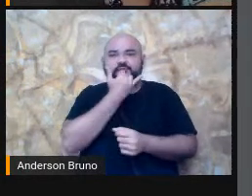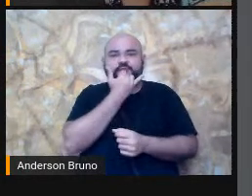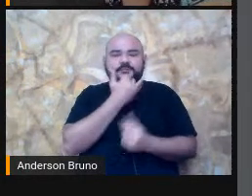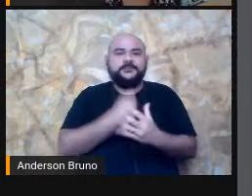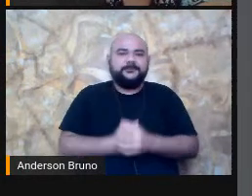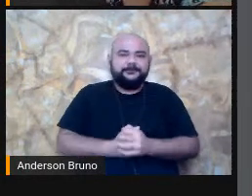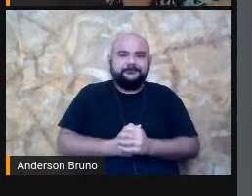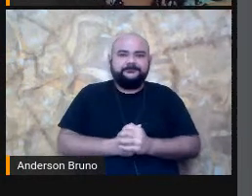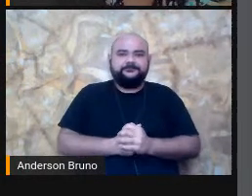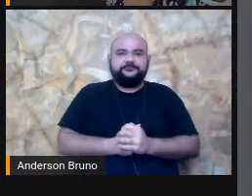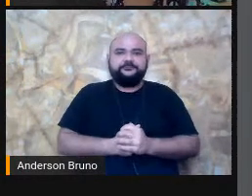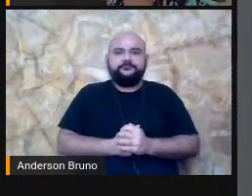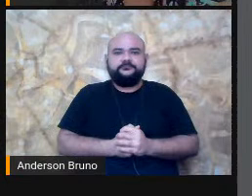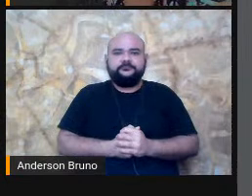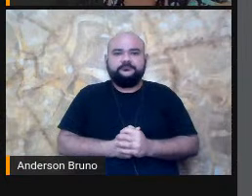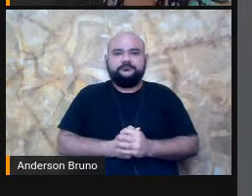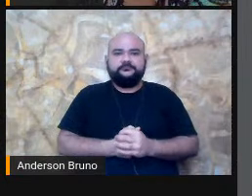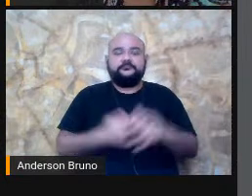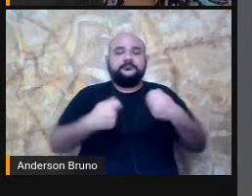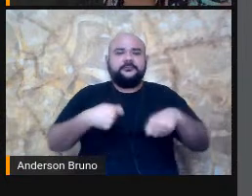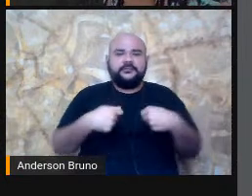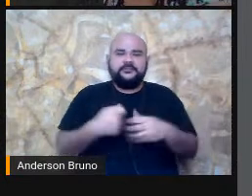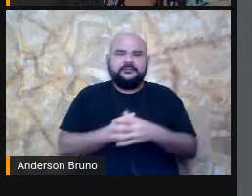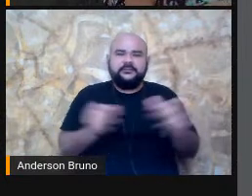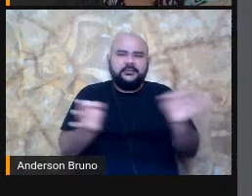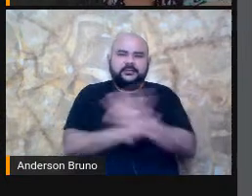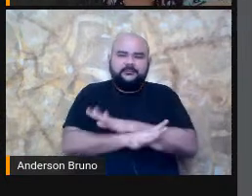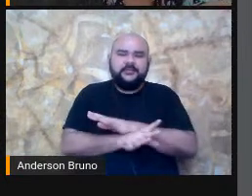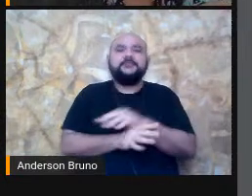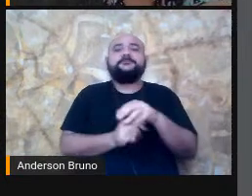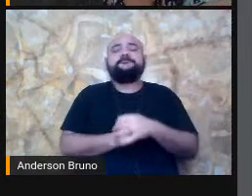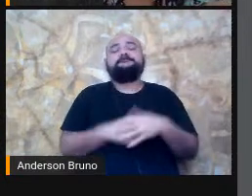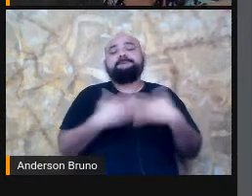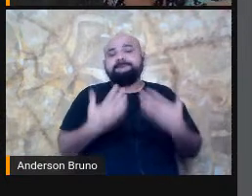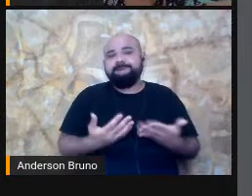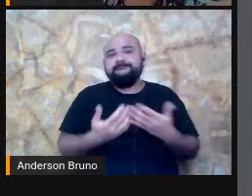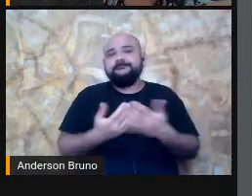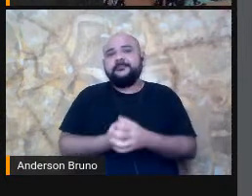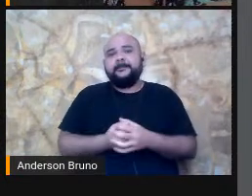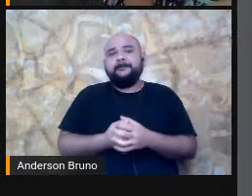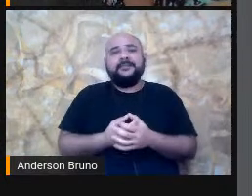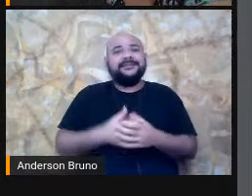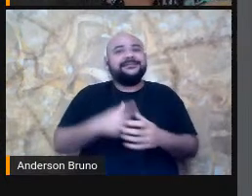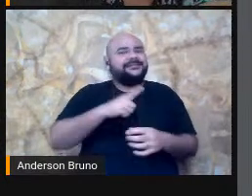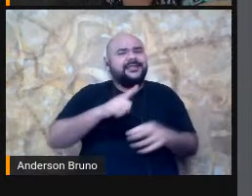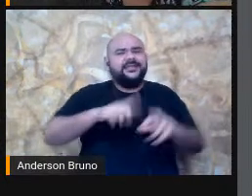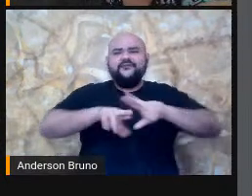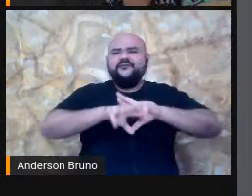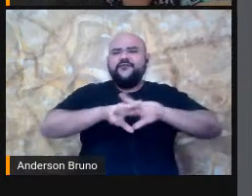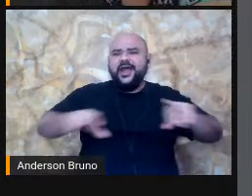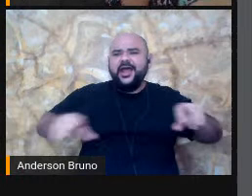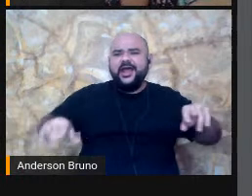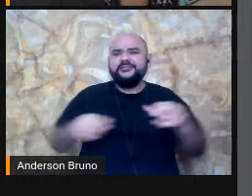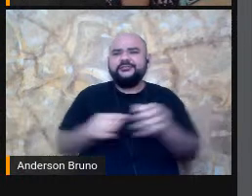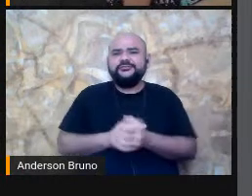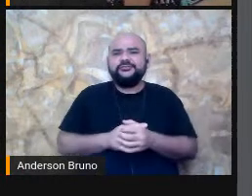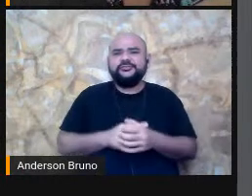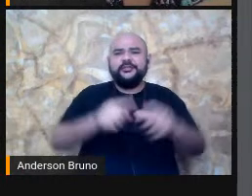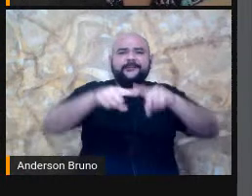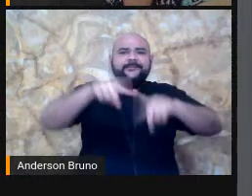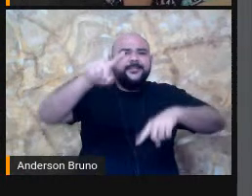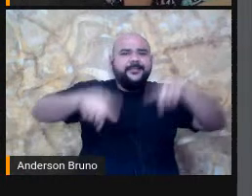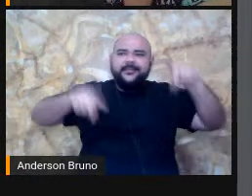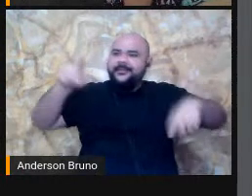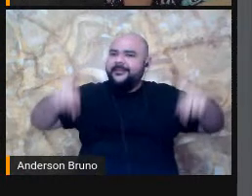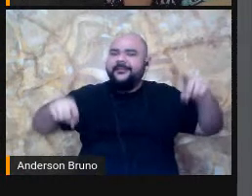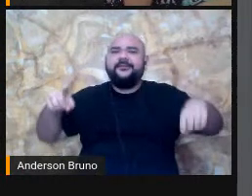De fechar Né? E dizer a vocês É que existem Vários níveis De complexidade Tecnológica Para apoiar